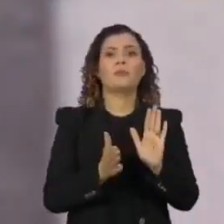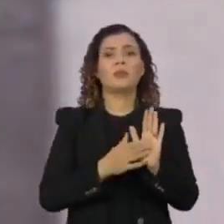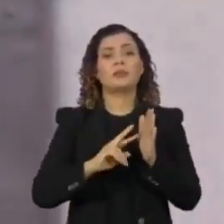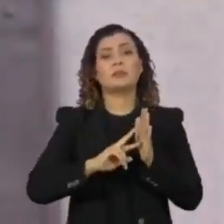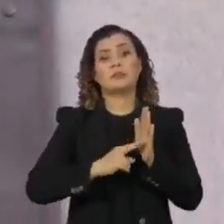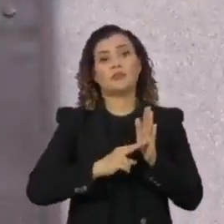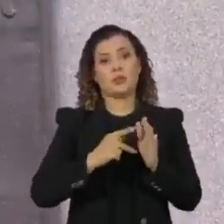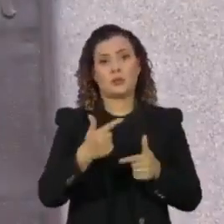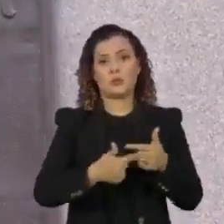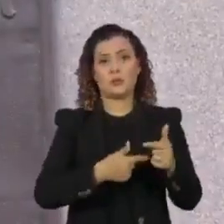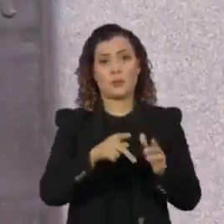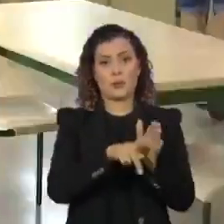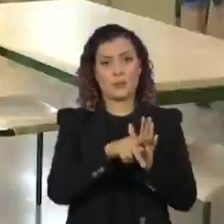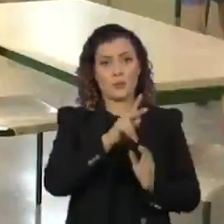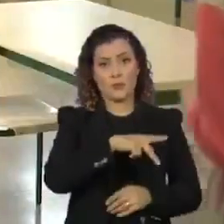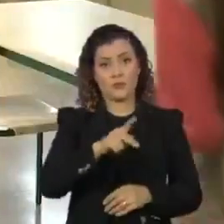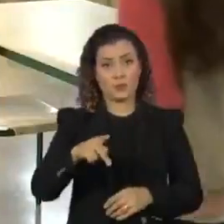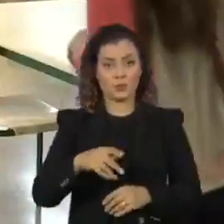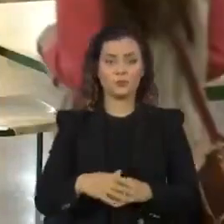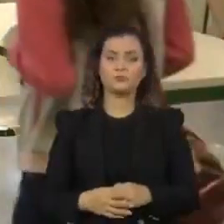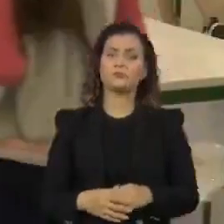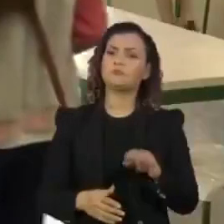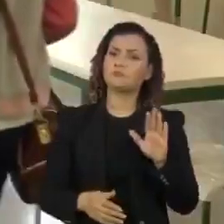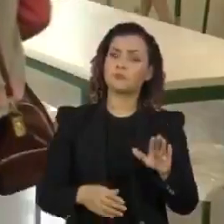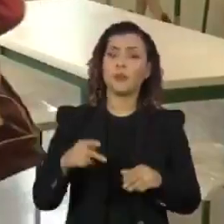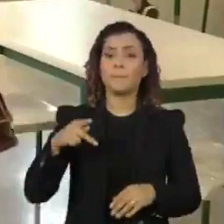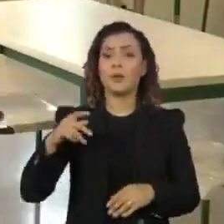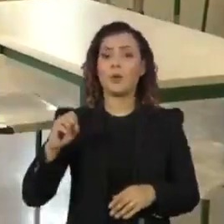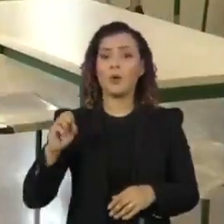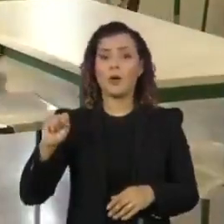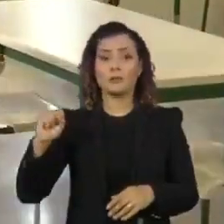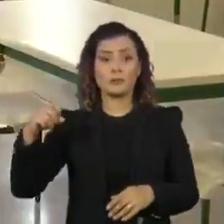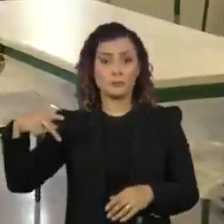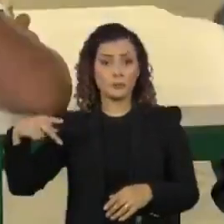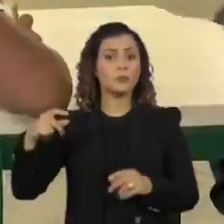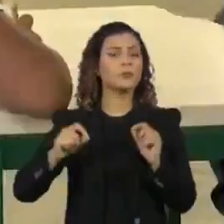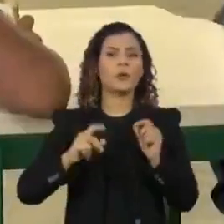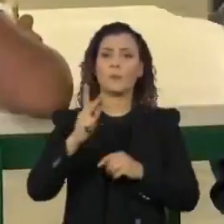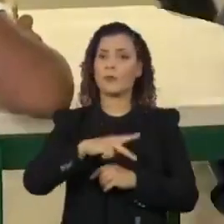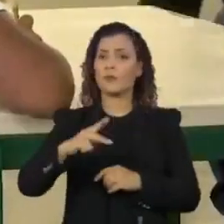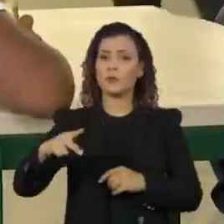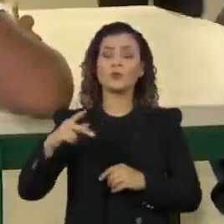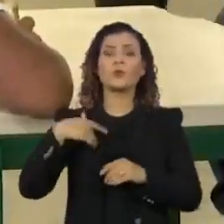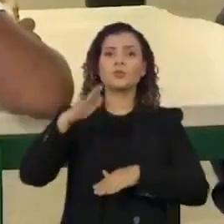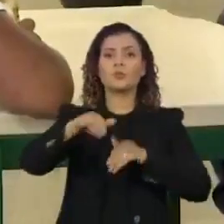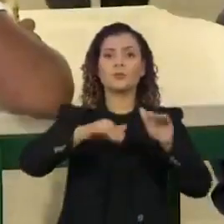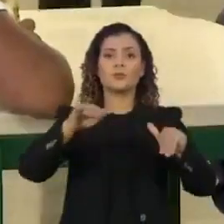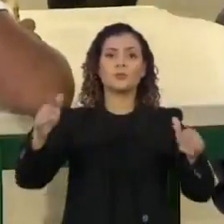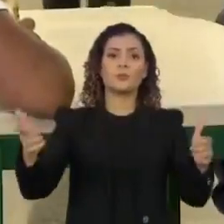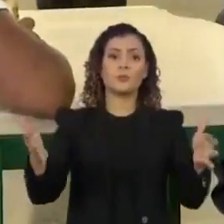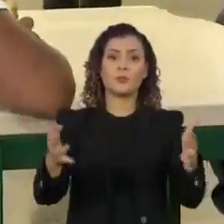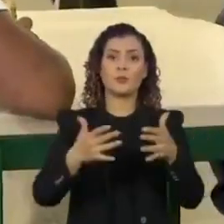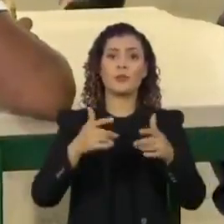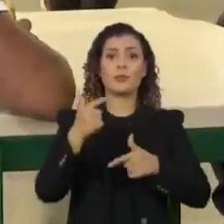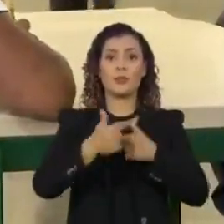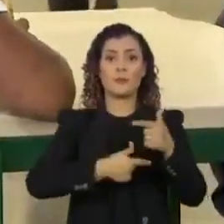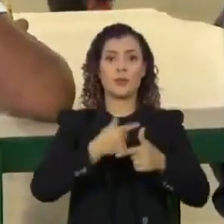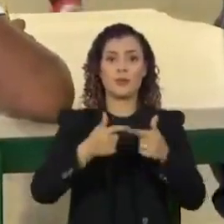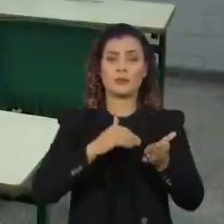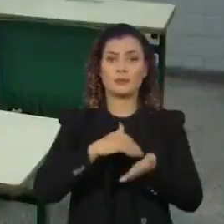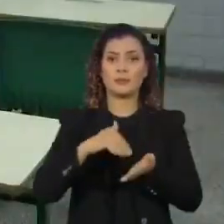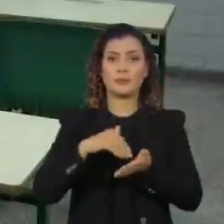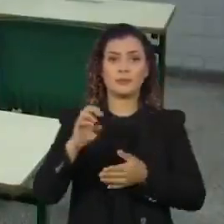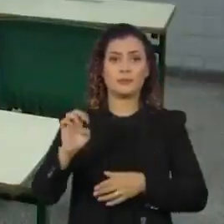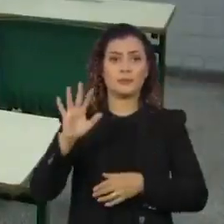pelo Sindicato dos Professores. Segundo a POSP, os professores estão sendo convocados pela Secretaria Estadual da